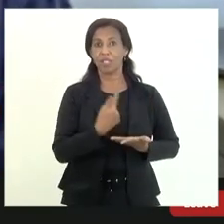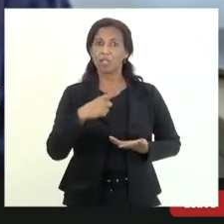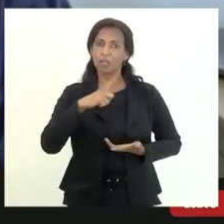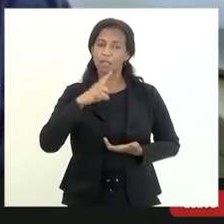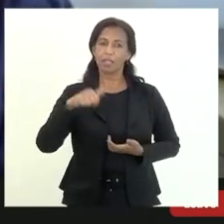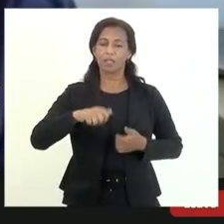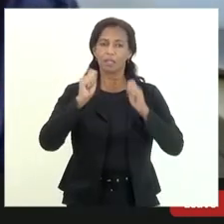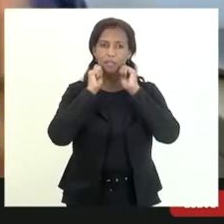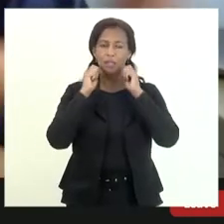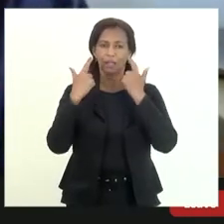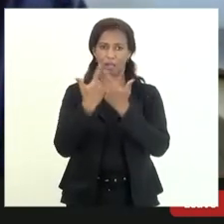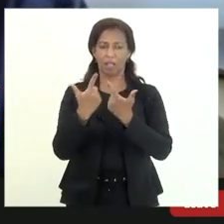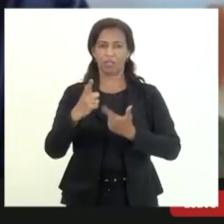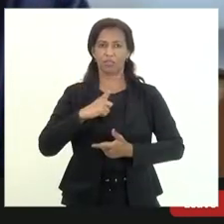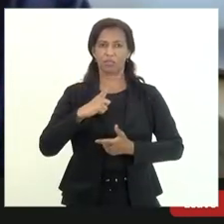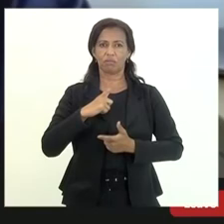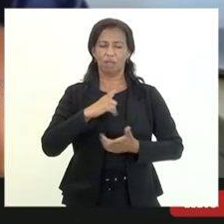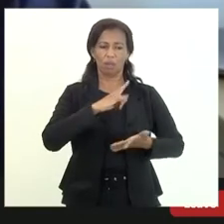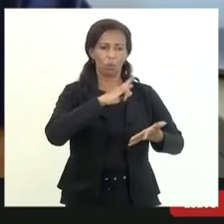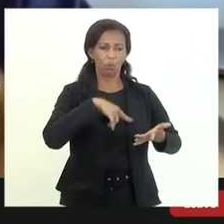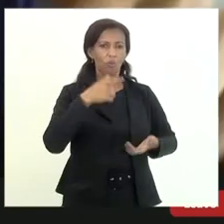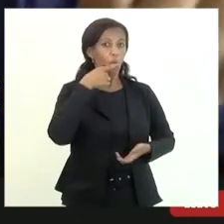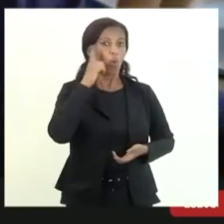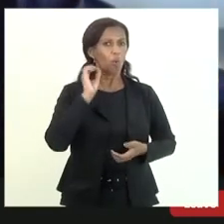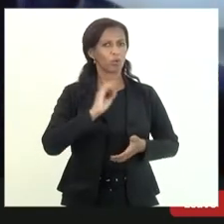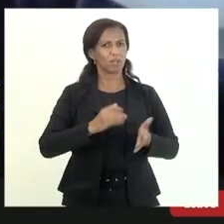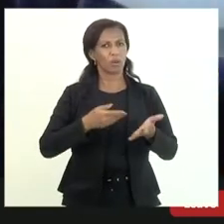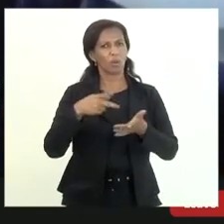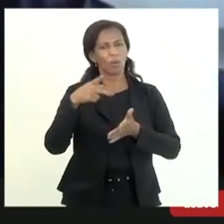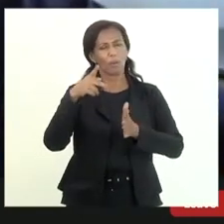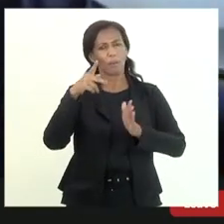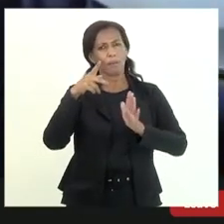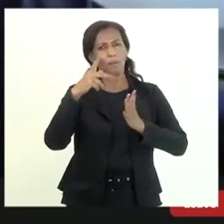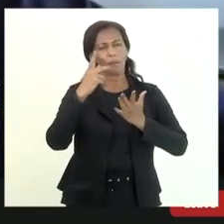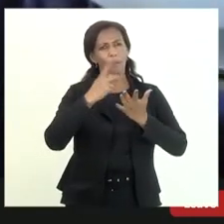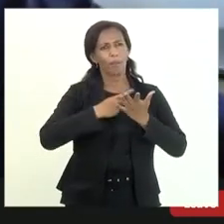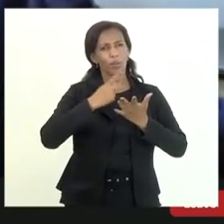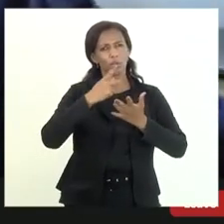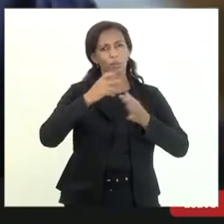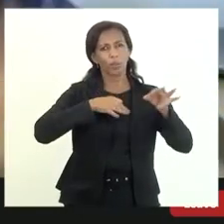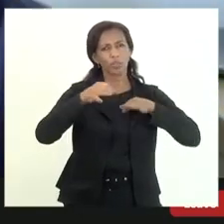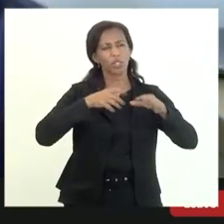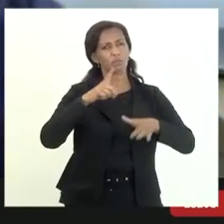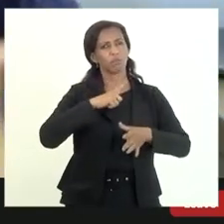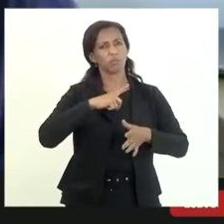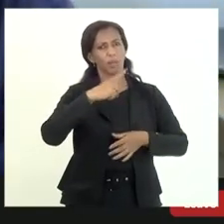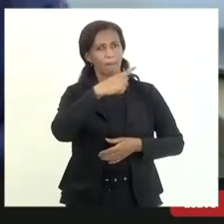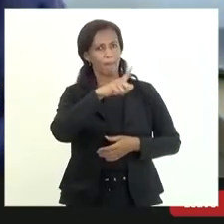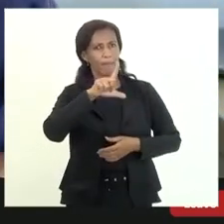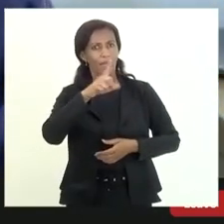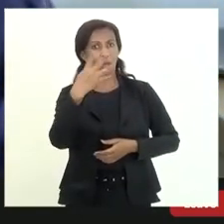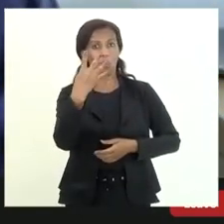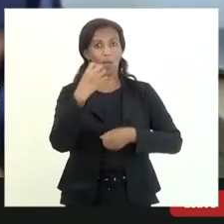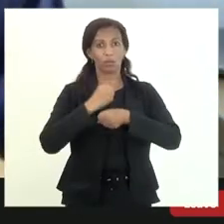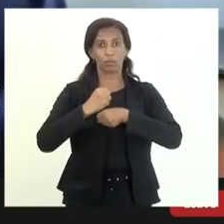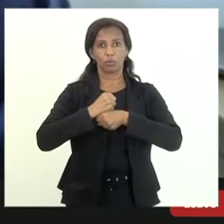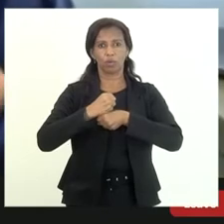tem na casa não entrou hoje ou ontem não já está há quatro anos para os senhores